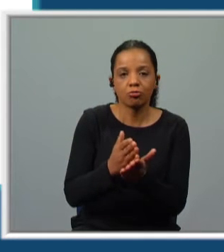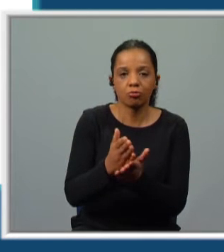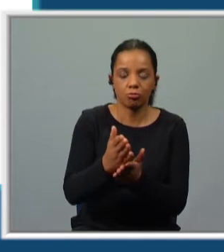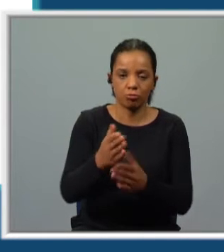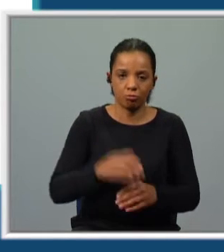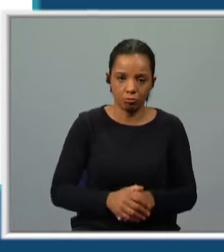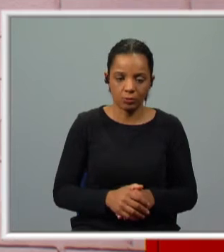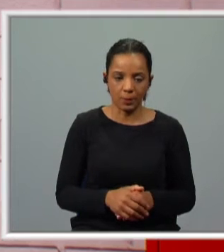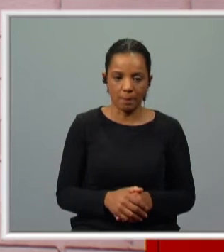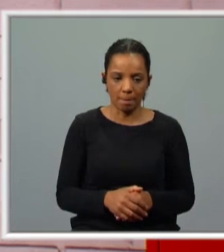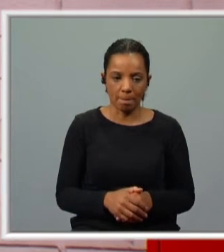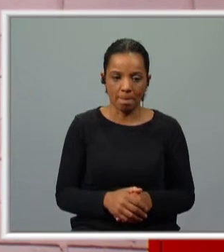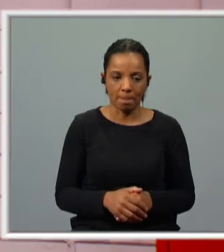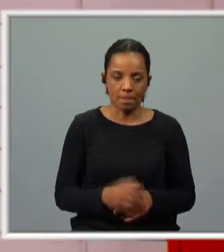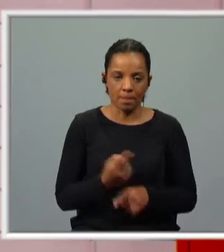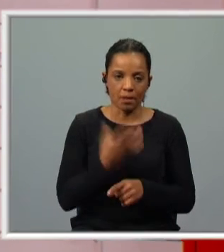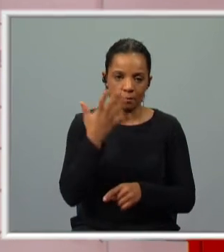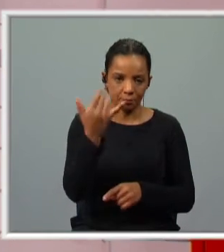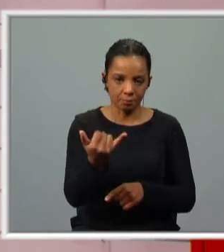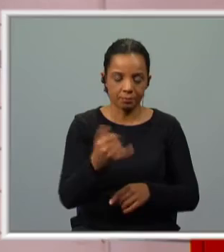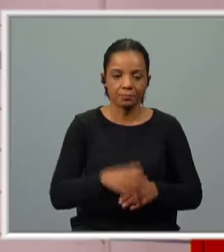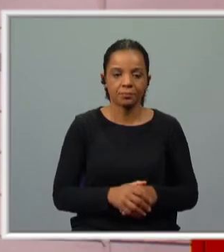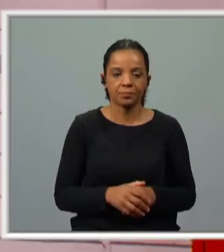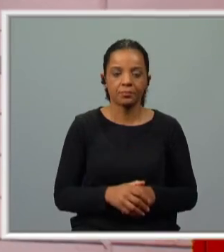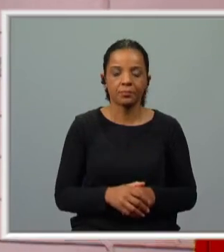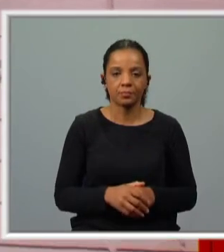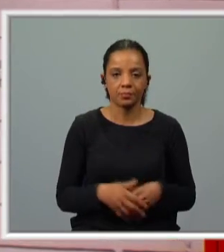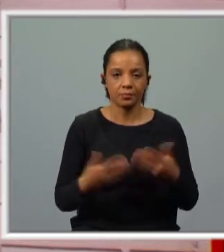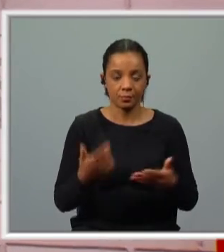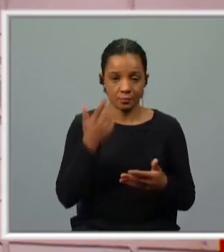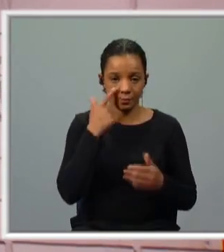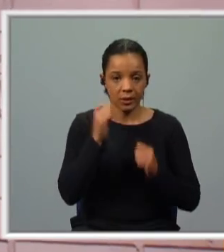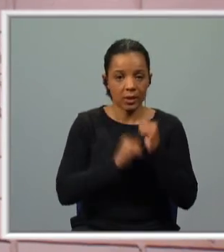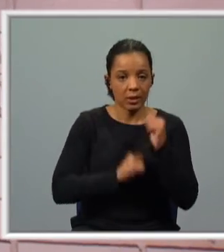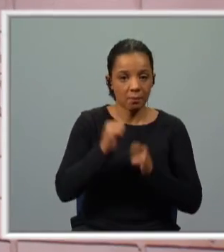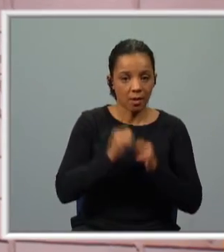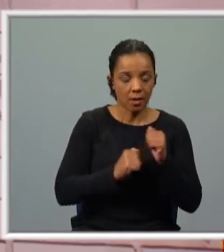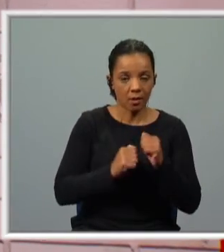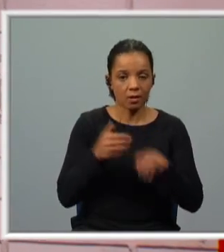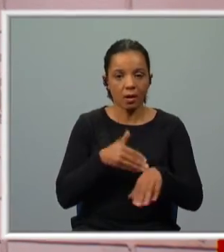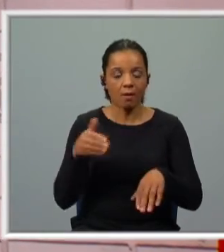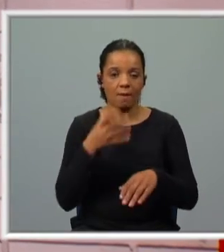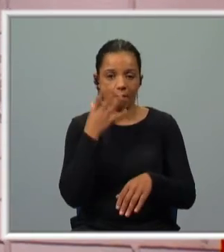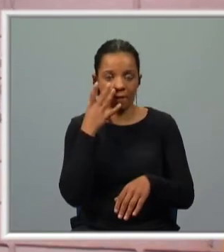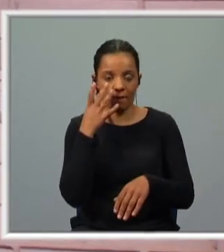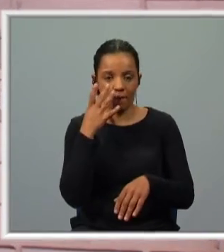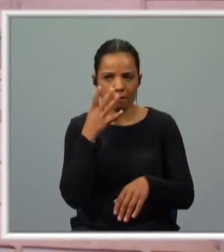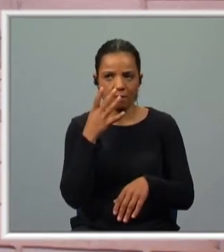onde surgirem, entretanto. Agora, vamos à gramática, aos tempos e modos verbais.